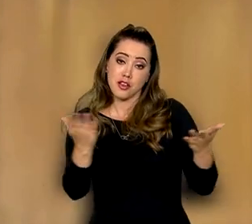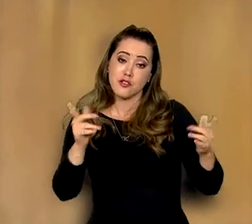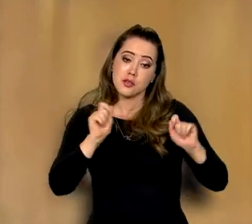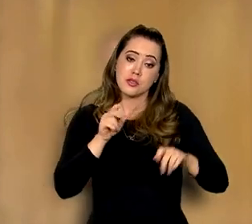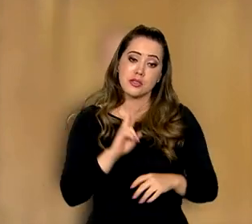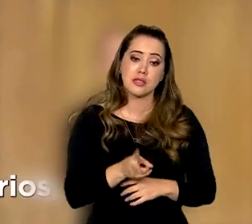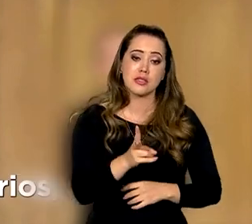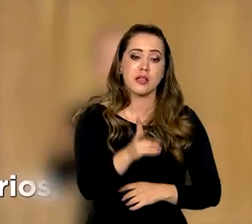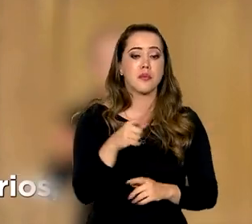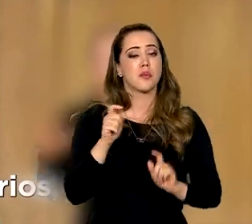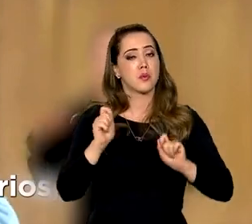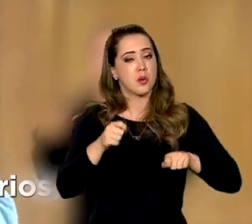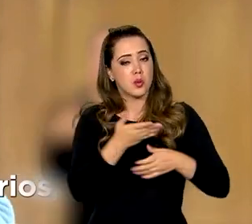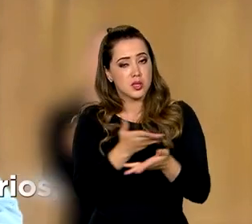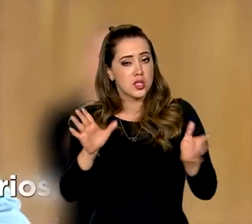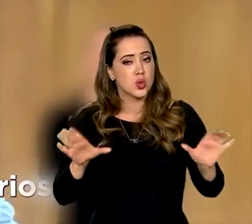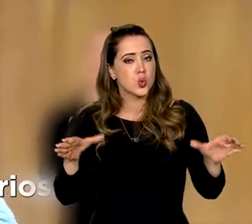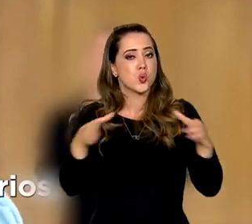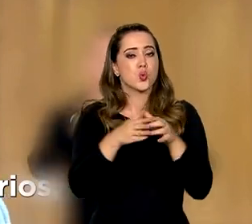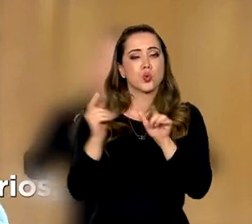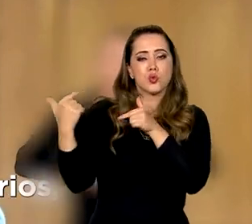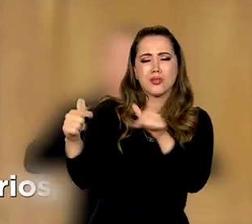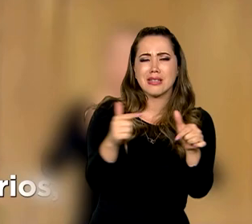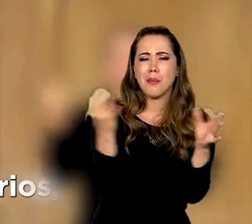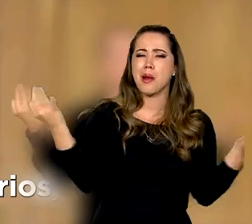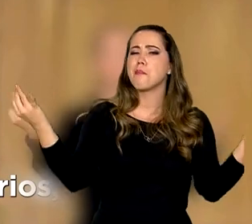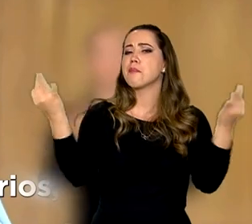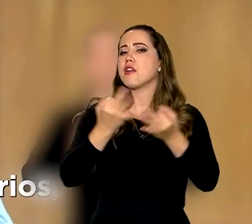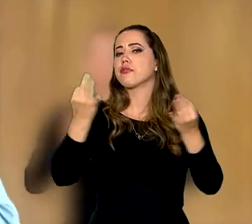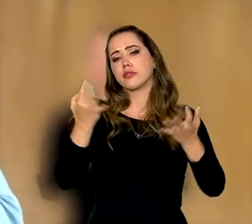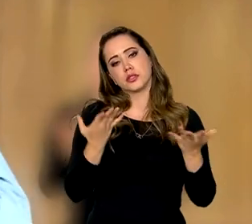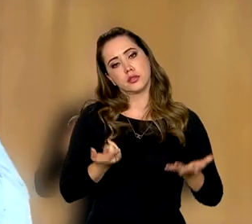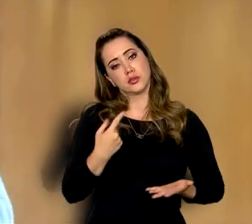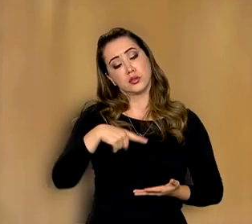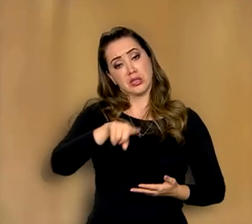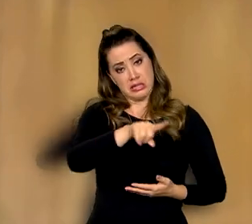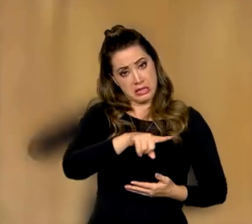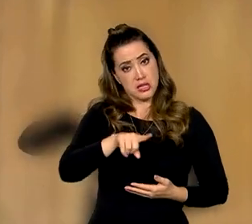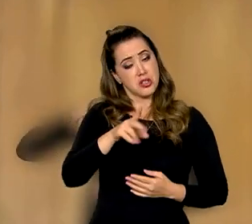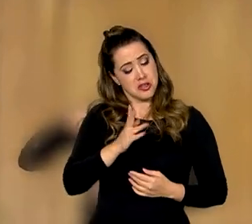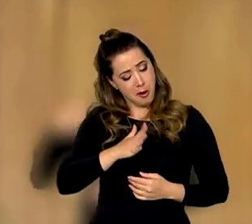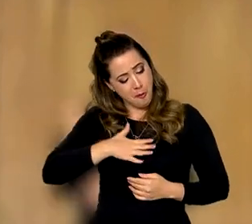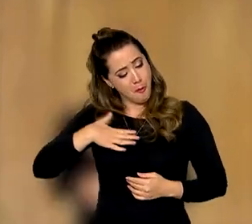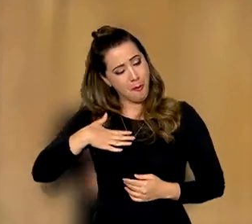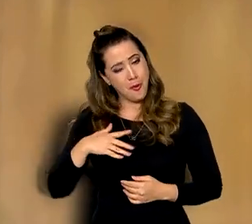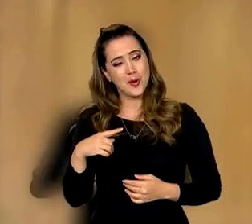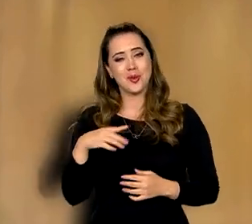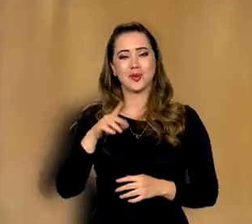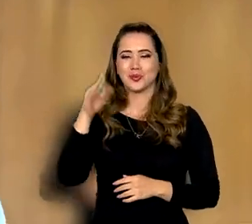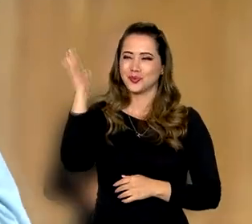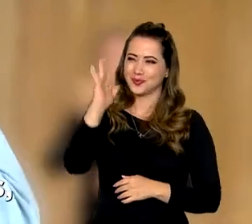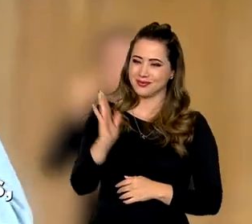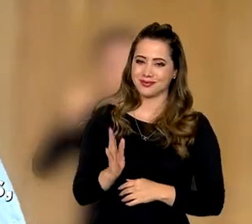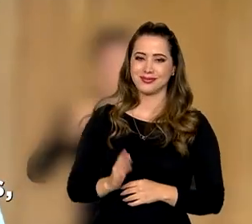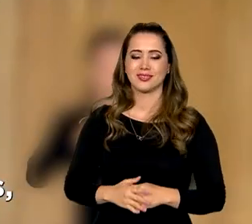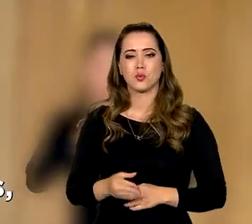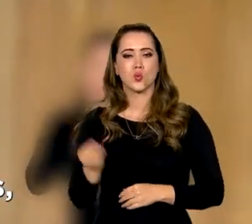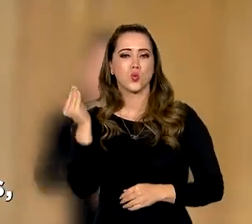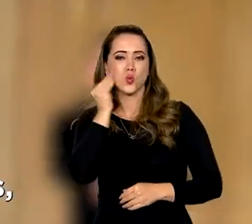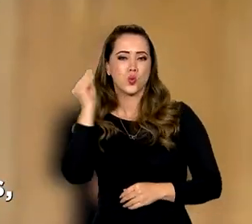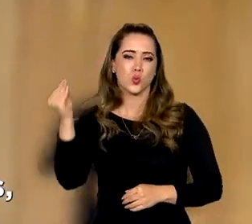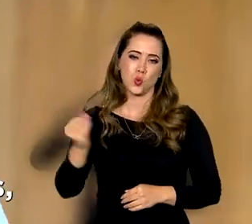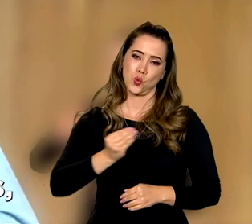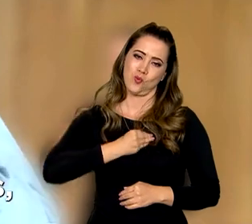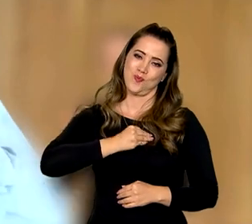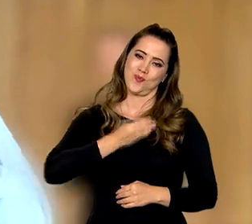continuem sendo esse corpo de funcionários extraordinários, que são motivo de orgulho de todo o povo brasileiro. Um beijo no